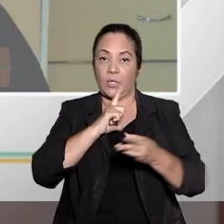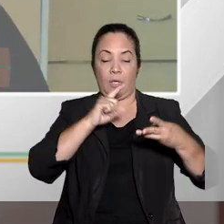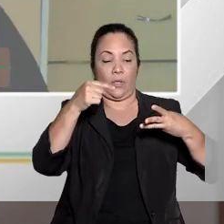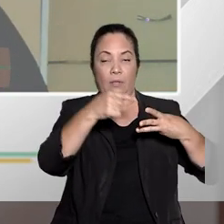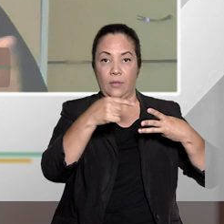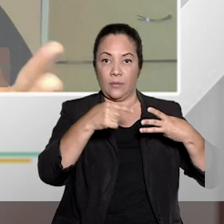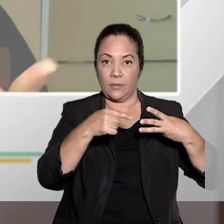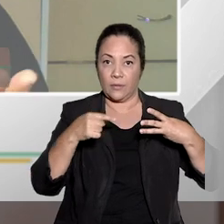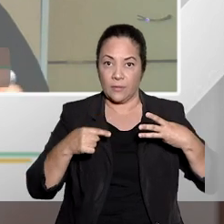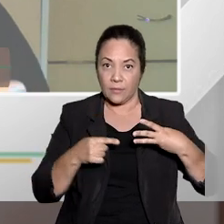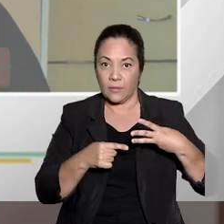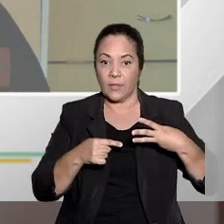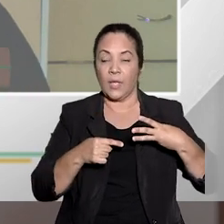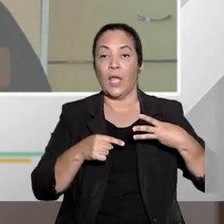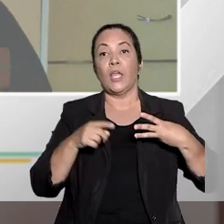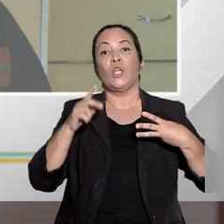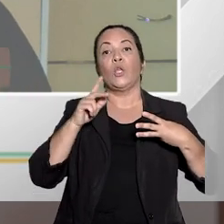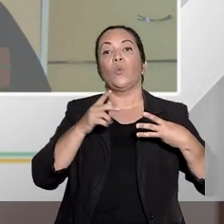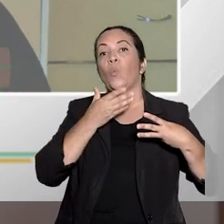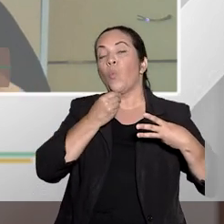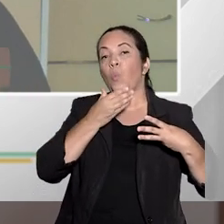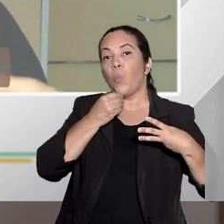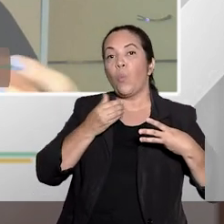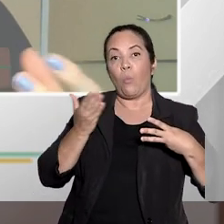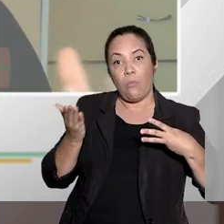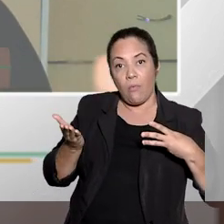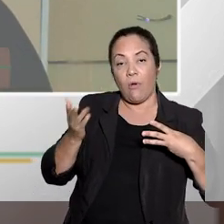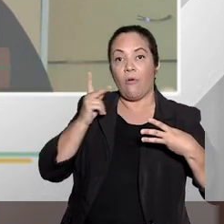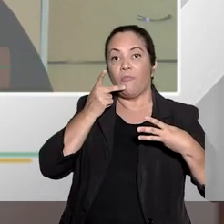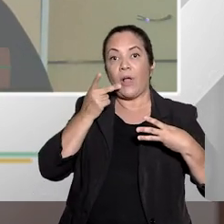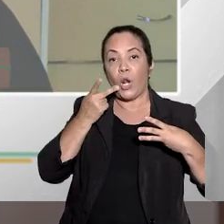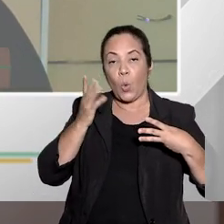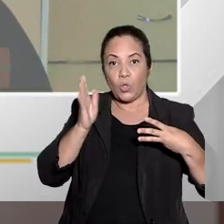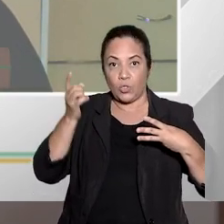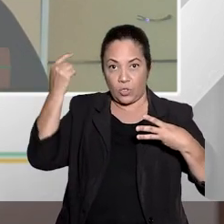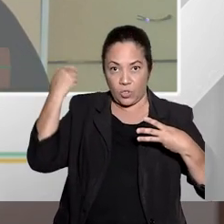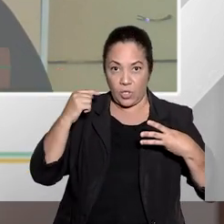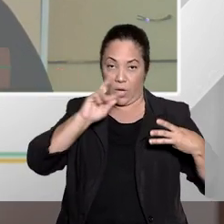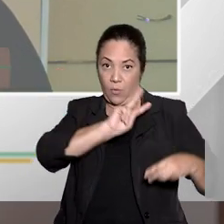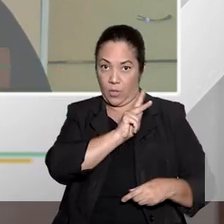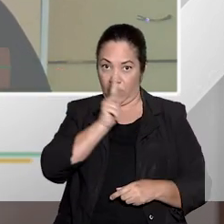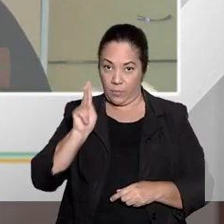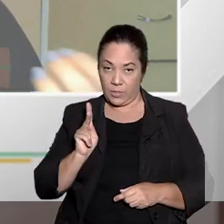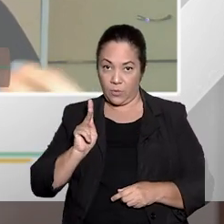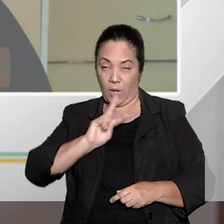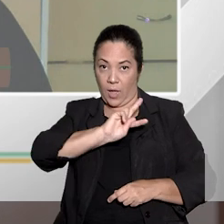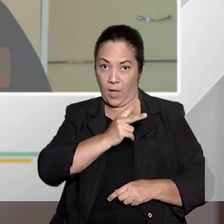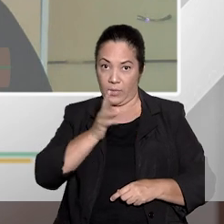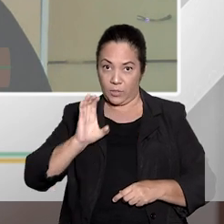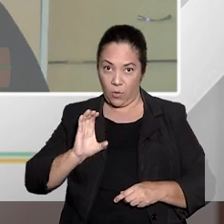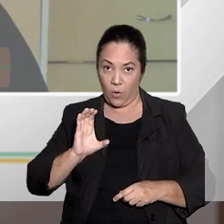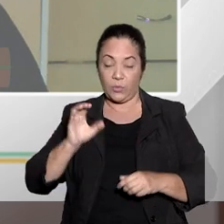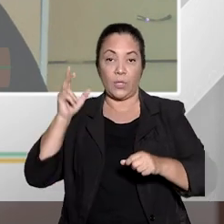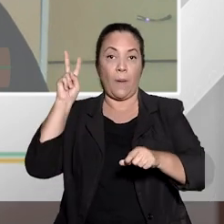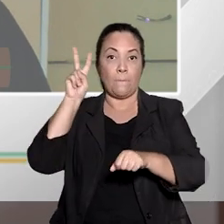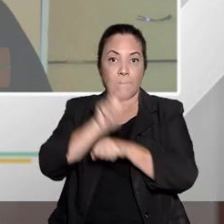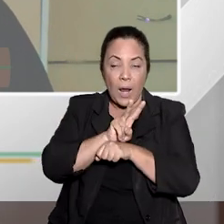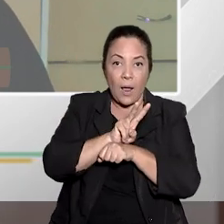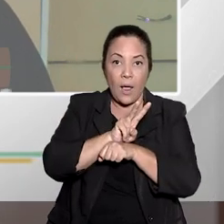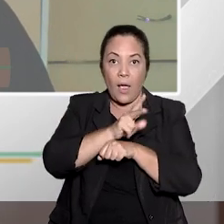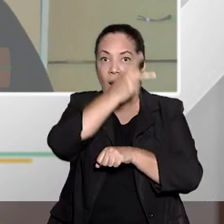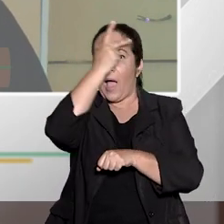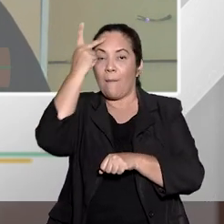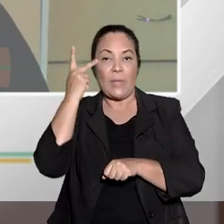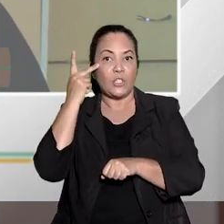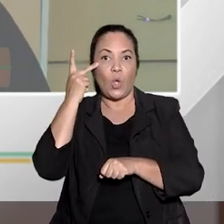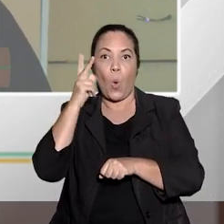modalidades que o Aragonê bem citou, quando a gente tem um habeas corpus ainda preventivo, a pessoa não foi presa.